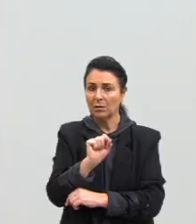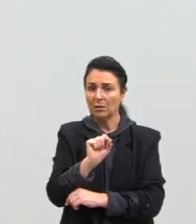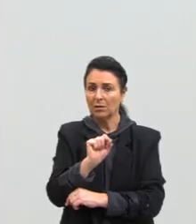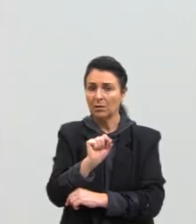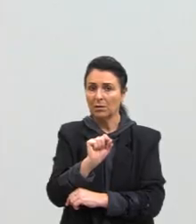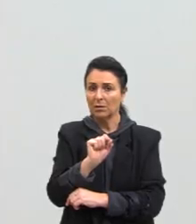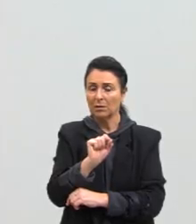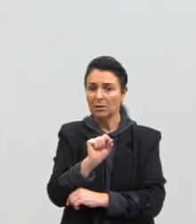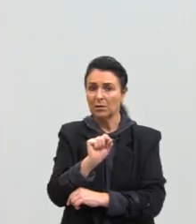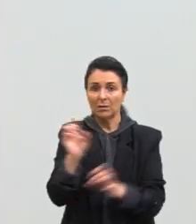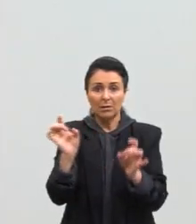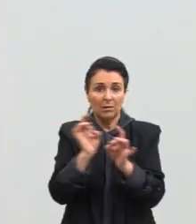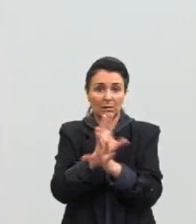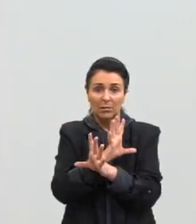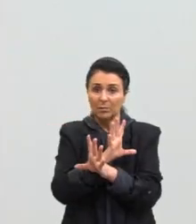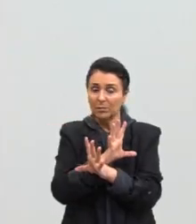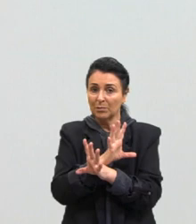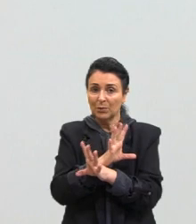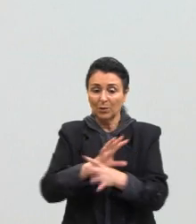Prontinho.